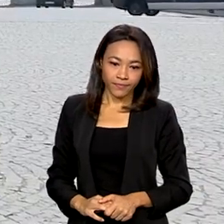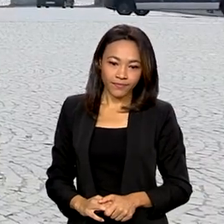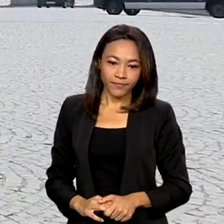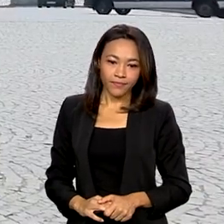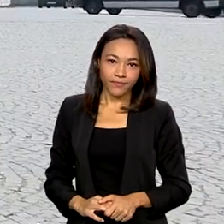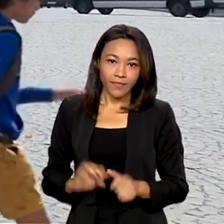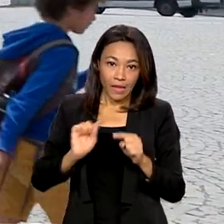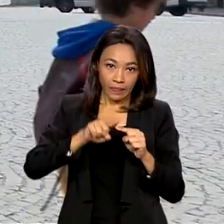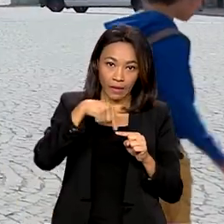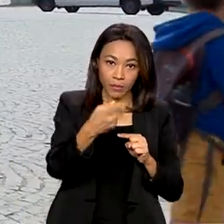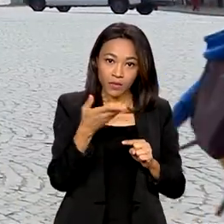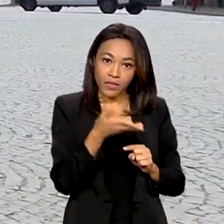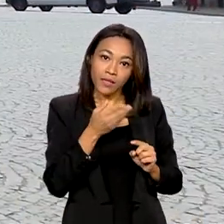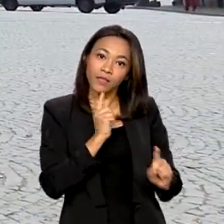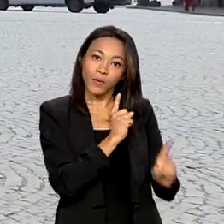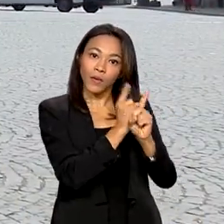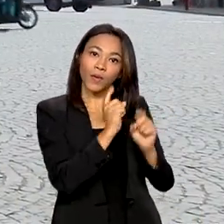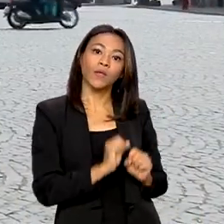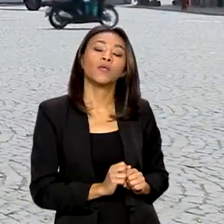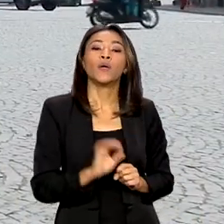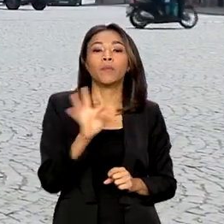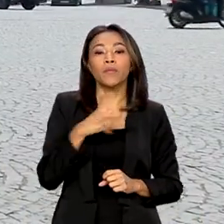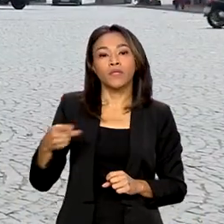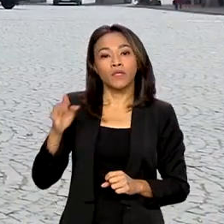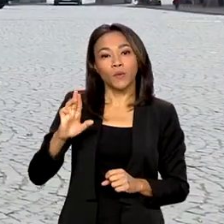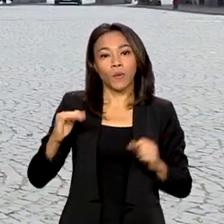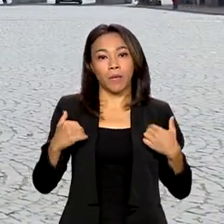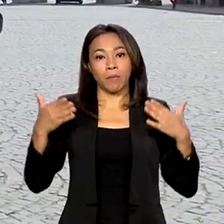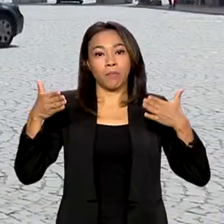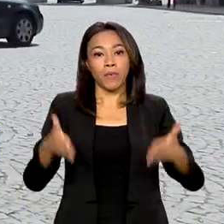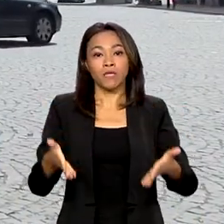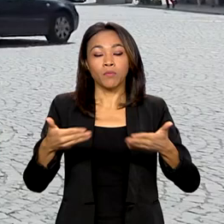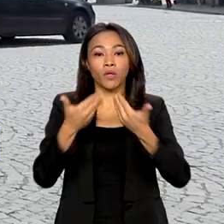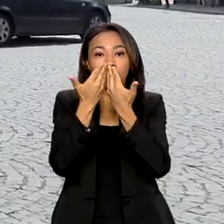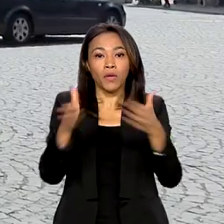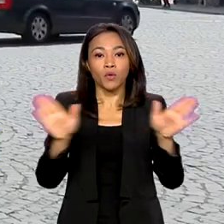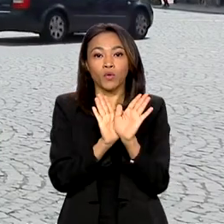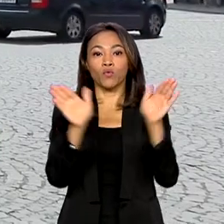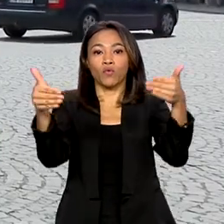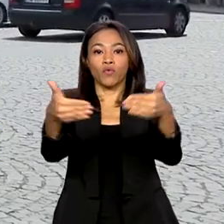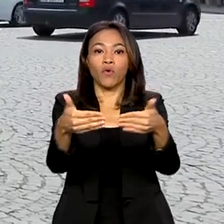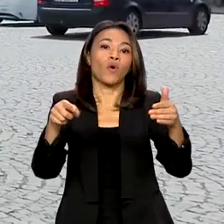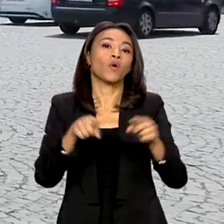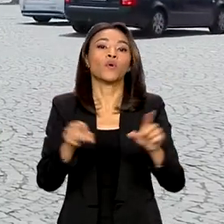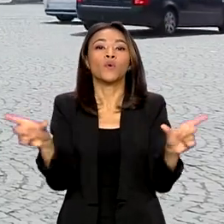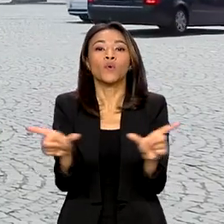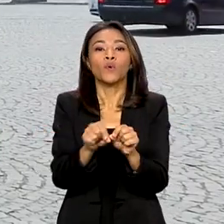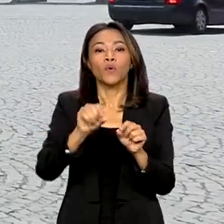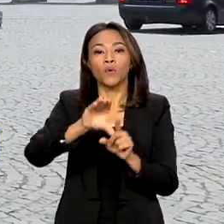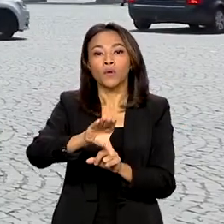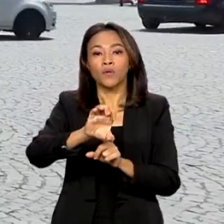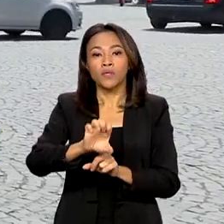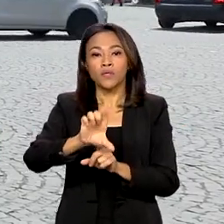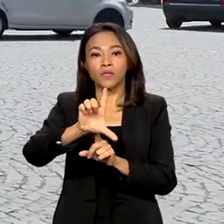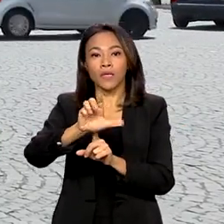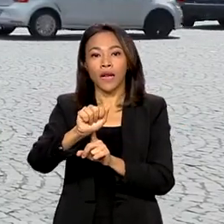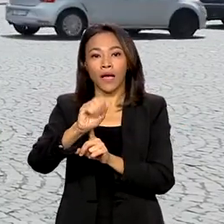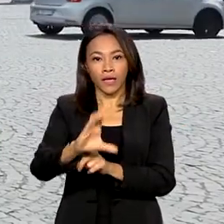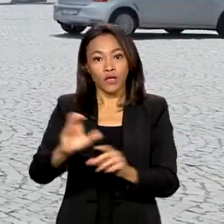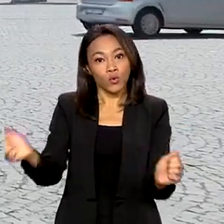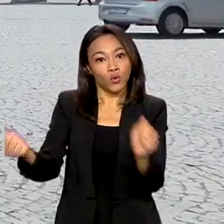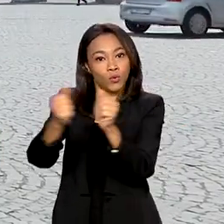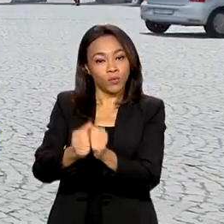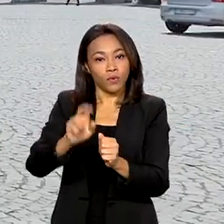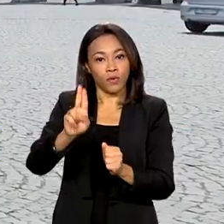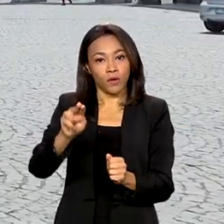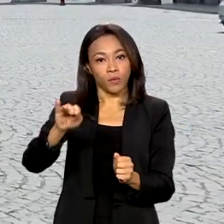Depois disso, o presidente Lula participou da abertura do Fórum de Empresários, CELAC União Europeia, onde a União Europeia disse que